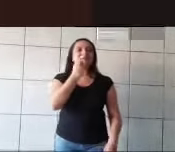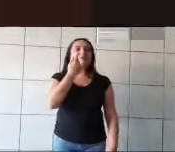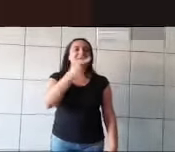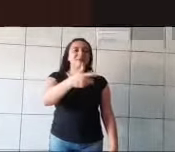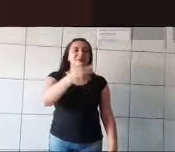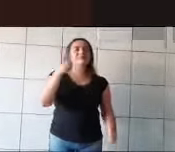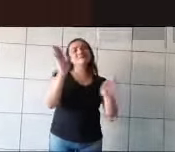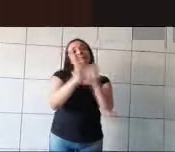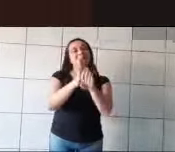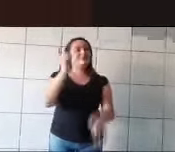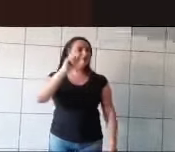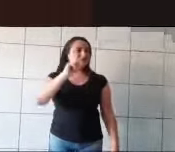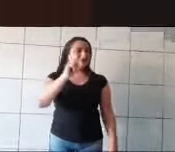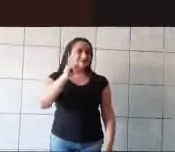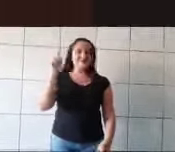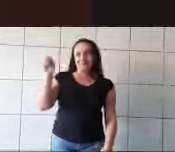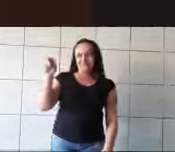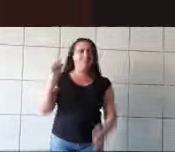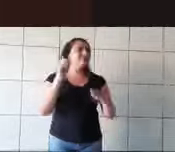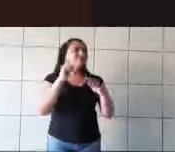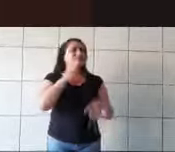Você quer experimentar o sapato também?